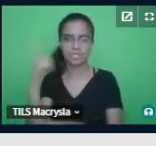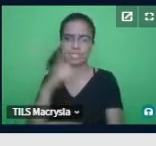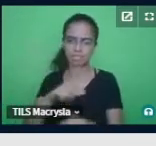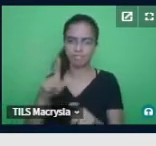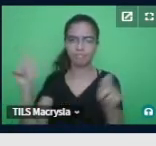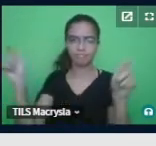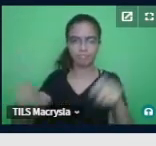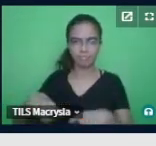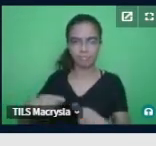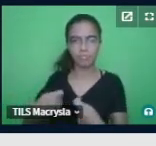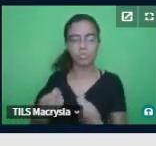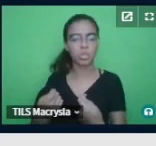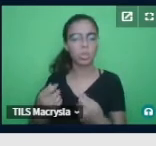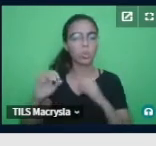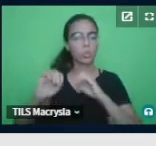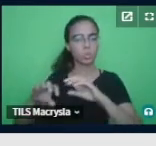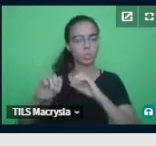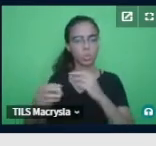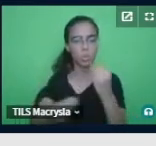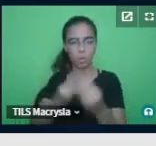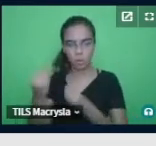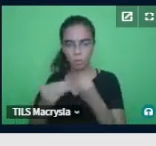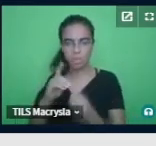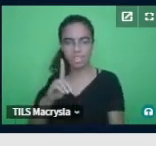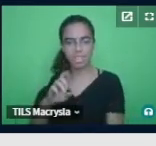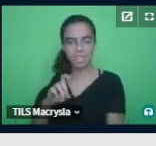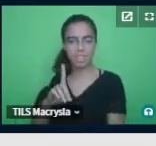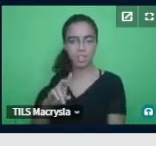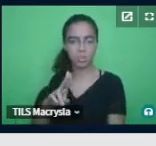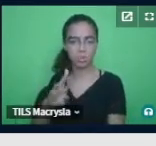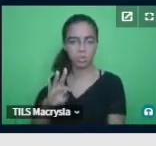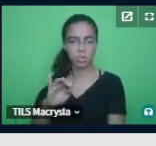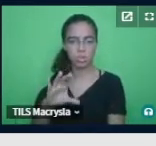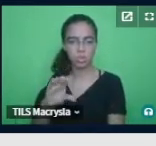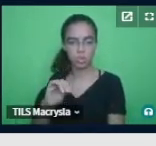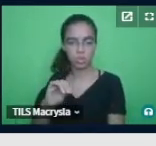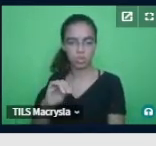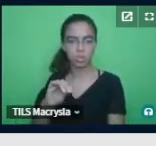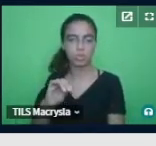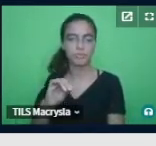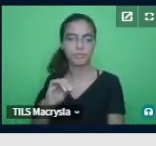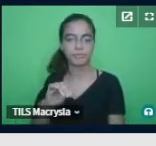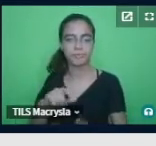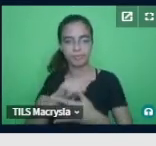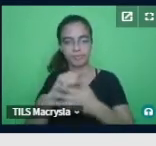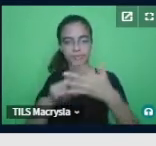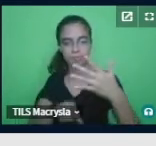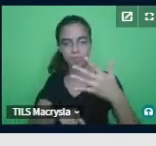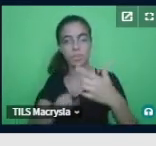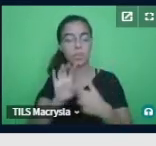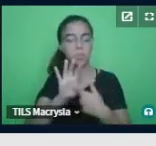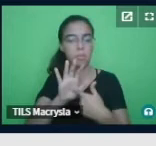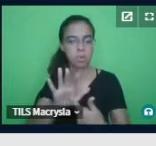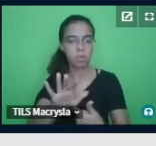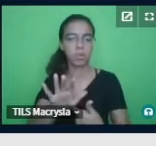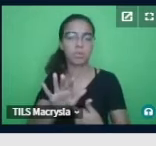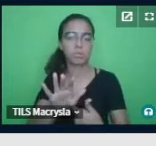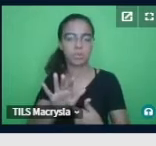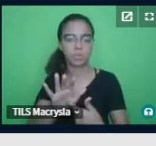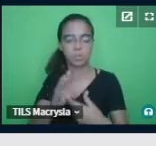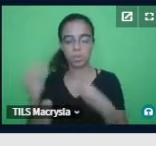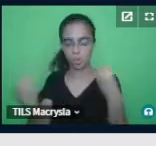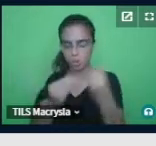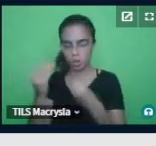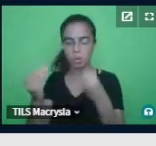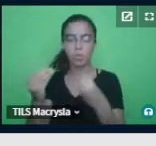de um ensino dedutivo, tá? Então, essas técnicas, e também ela prevê a ativação dos canais sensoriais,